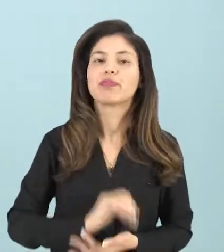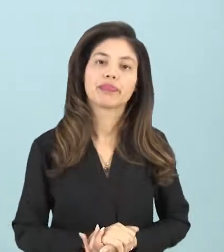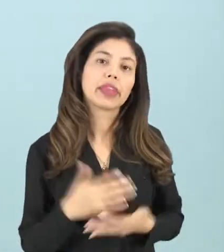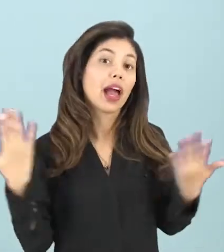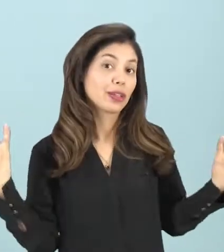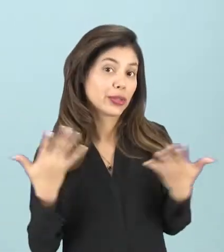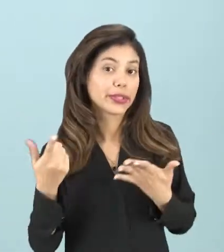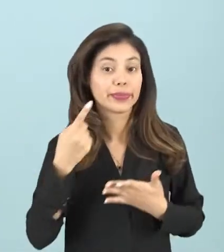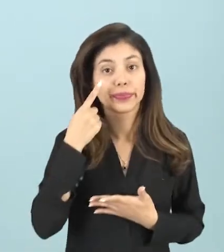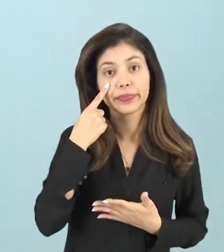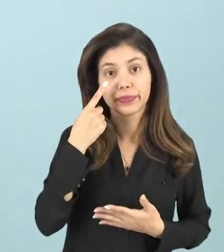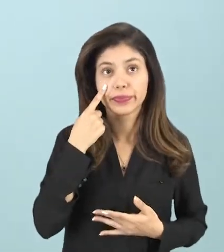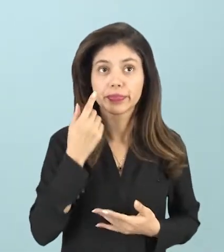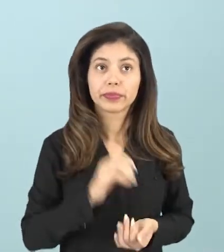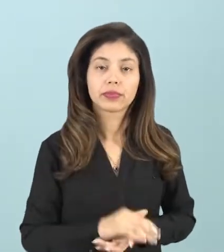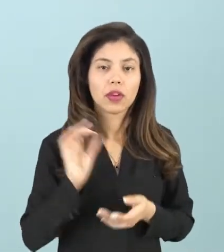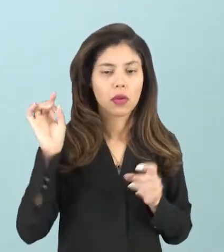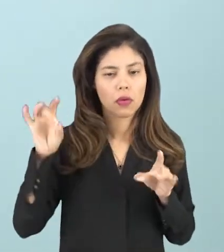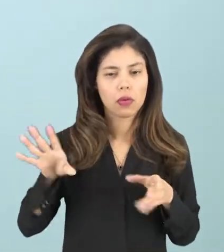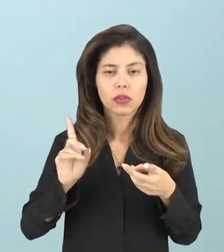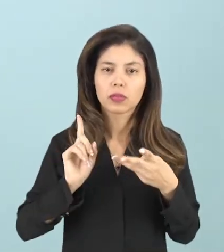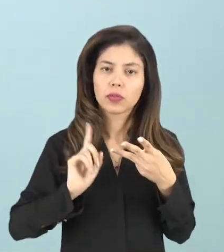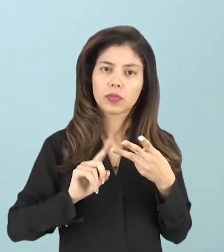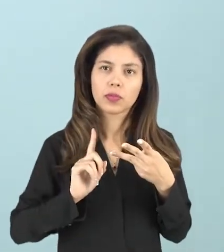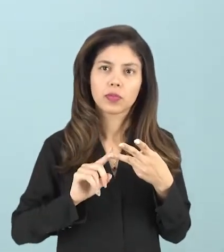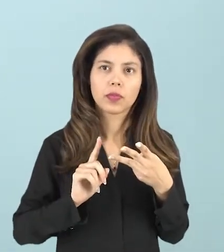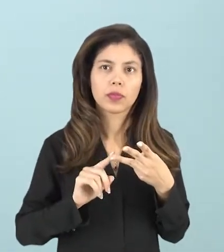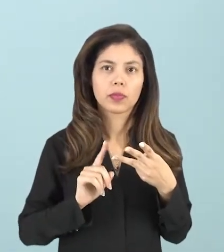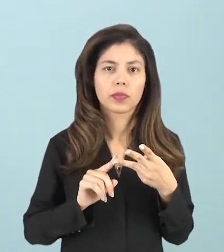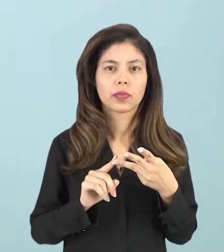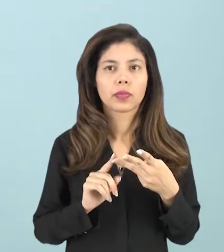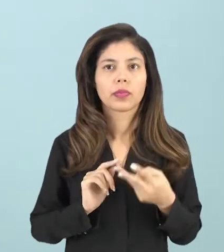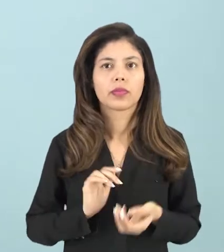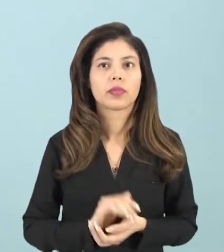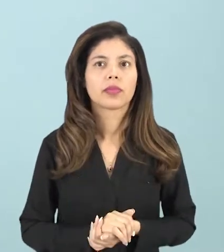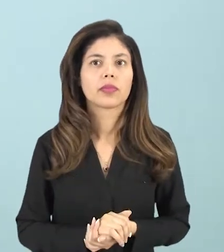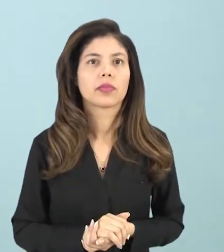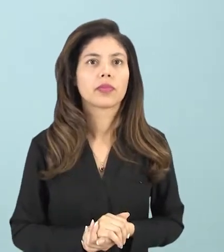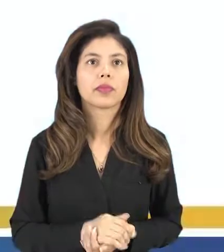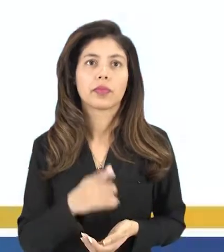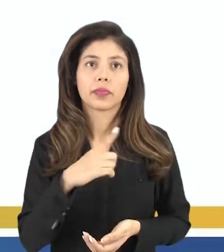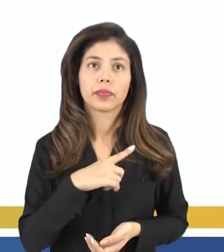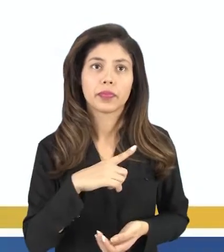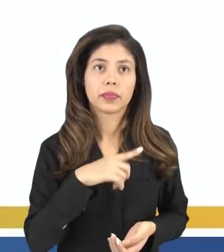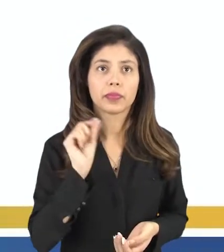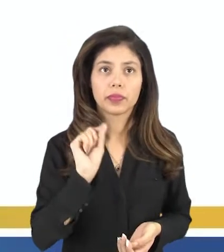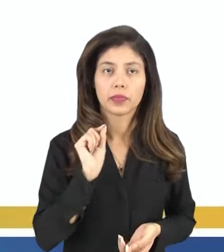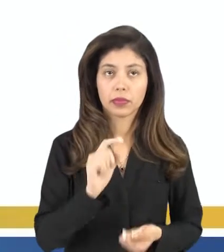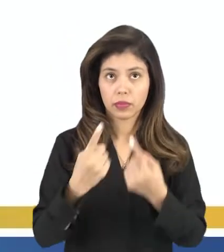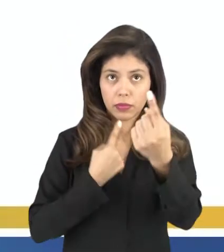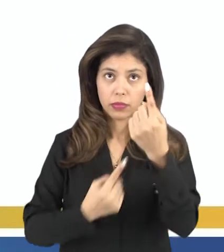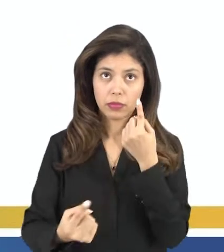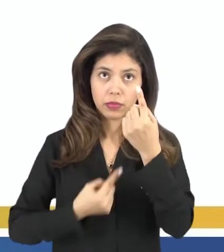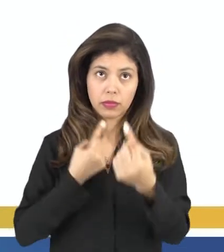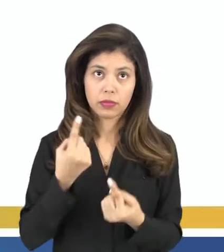Agora nós vamos ao nosso último apontamento a respeito de gênero. Nós temos assim, nas relações sociais